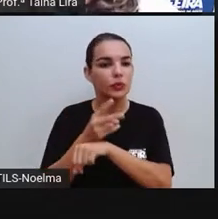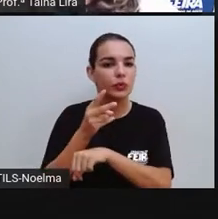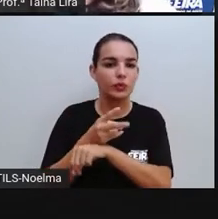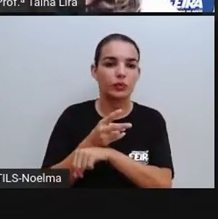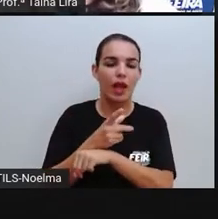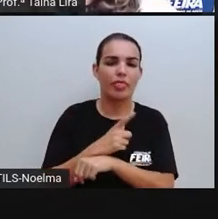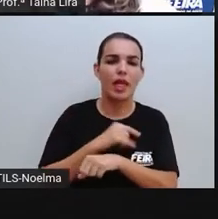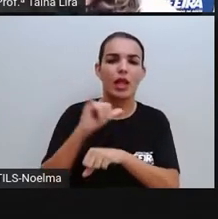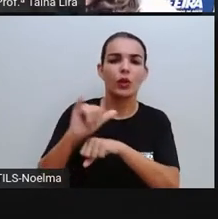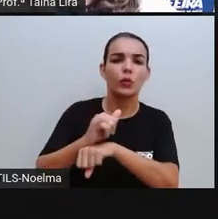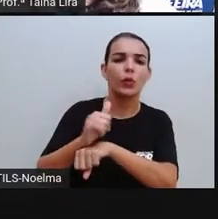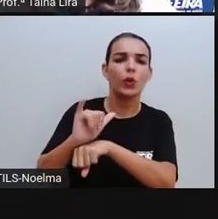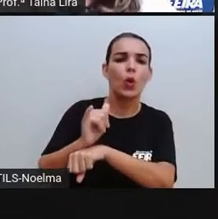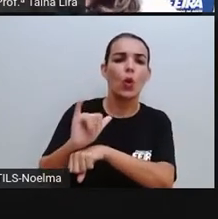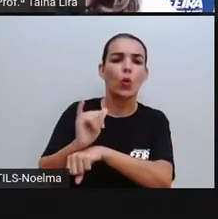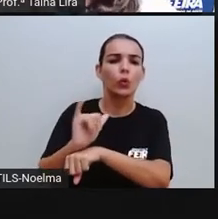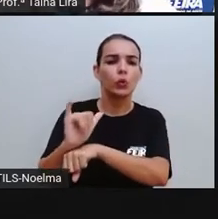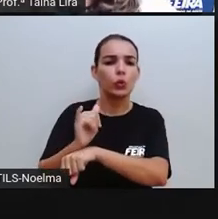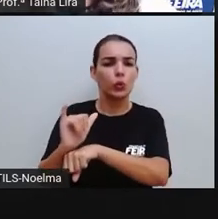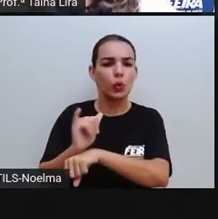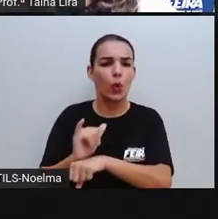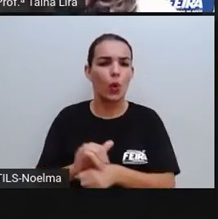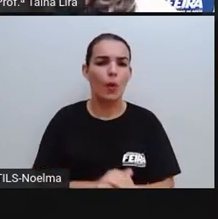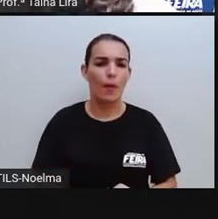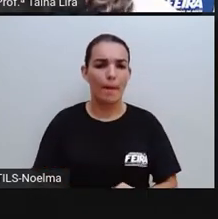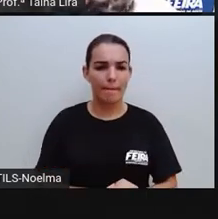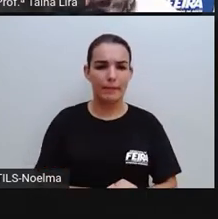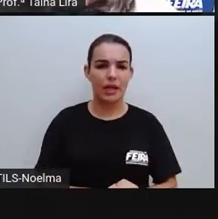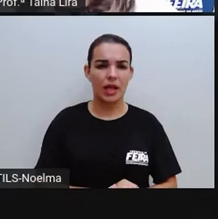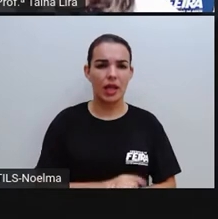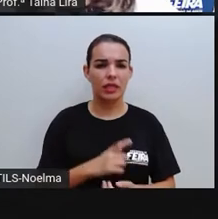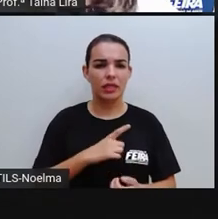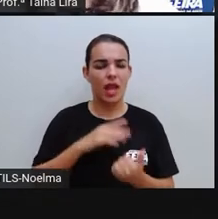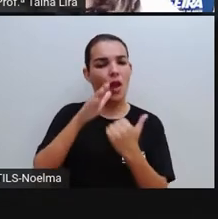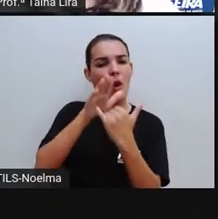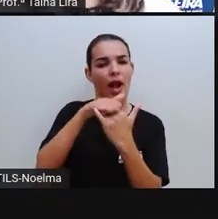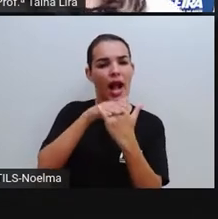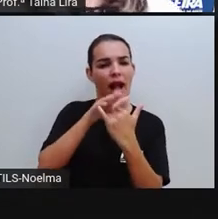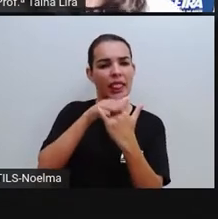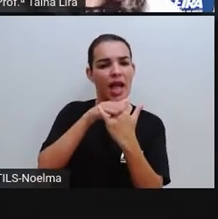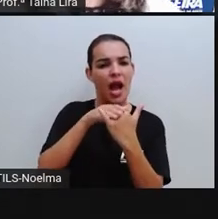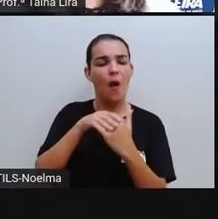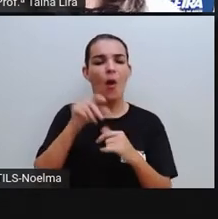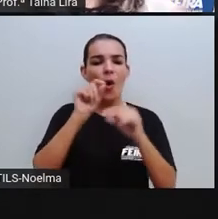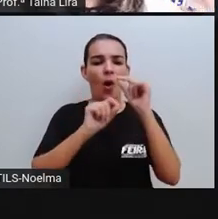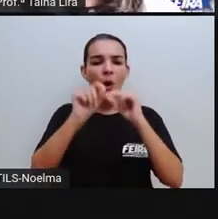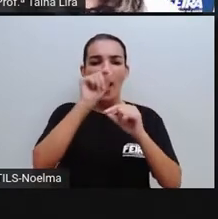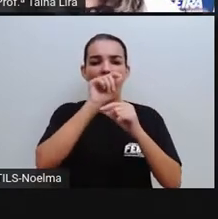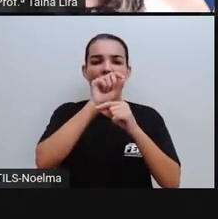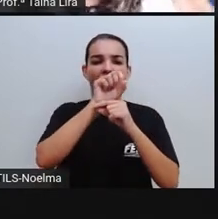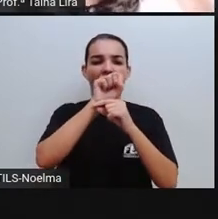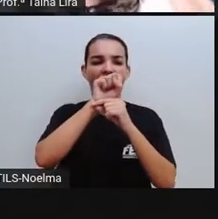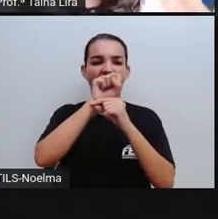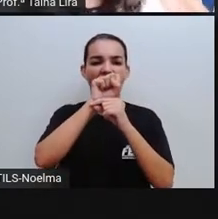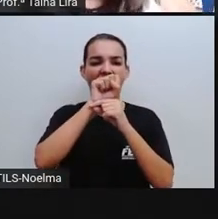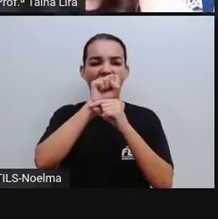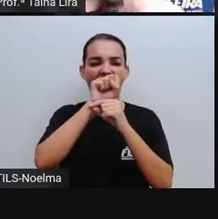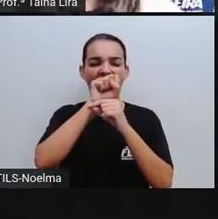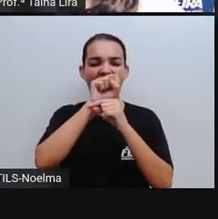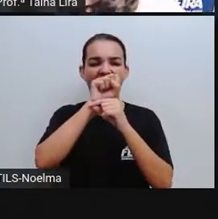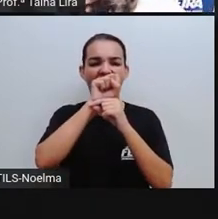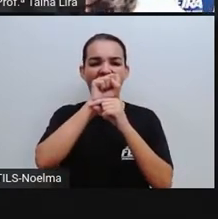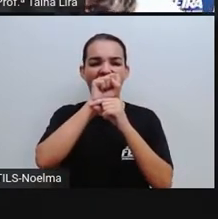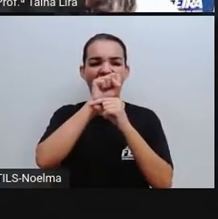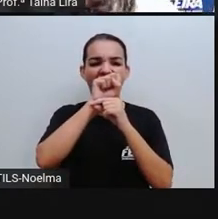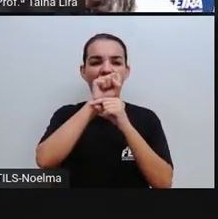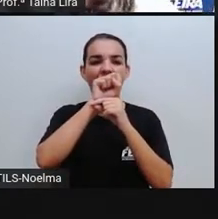os canais, né? Que postam vídeos de culinária.